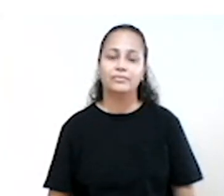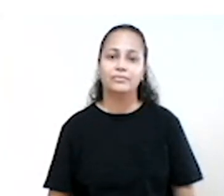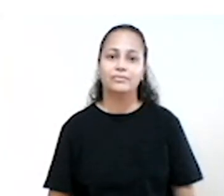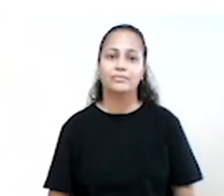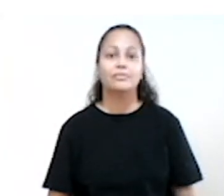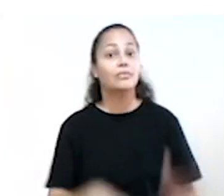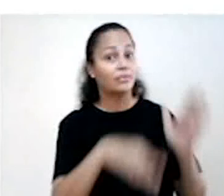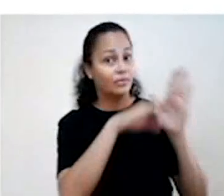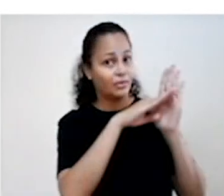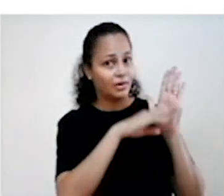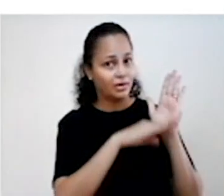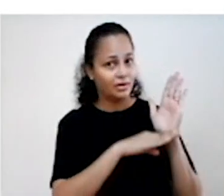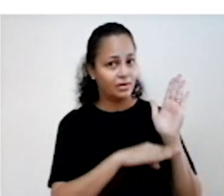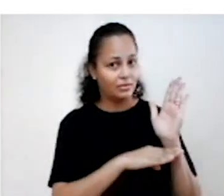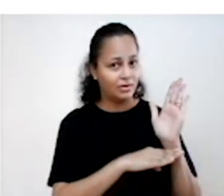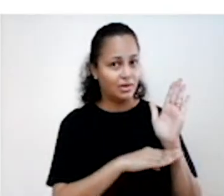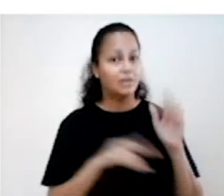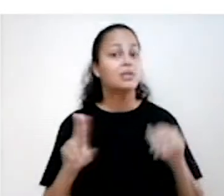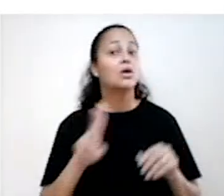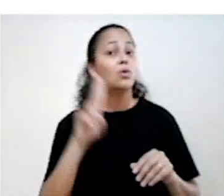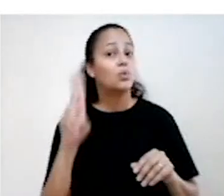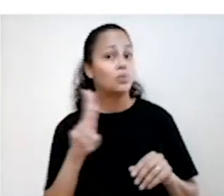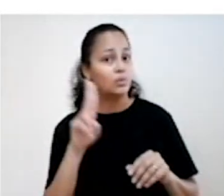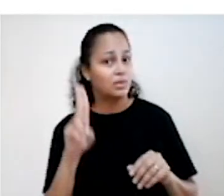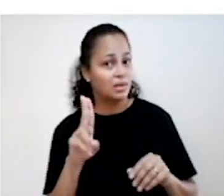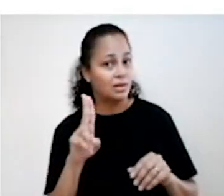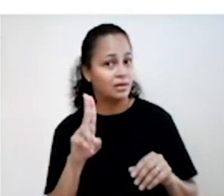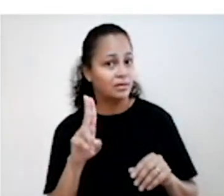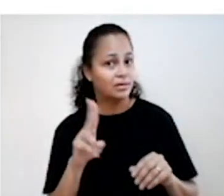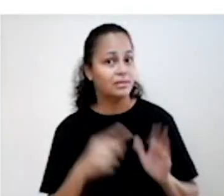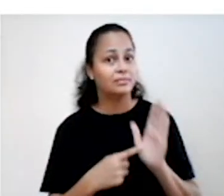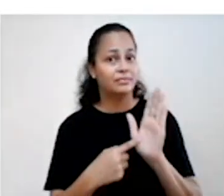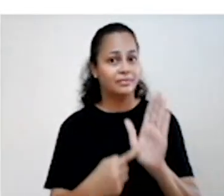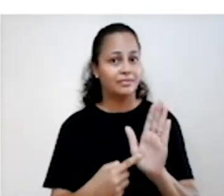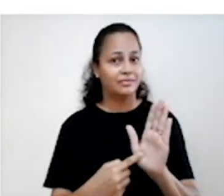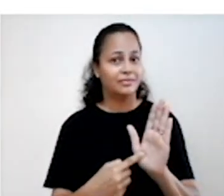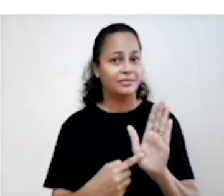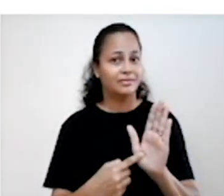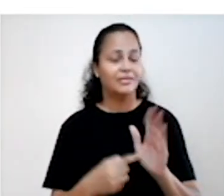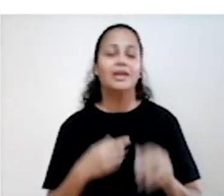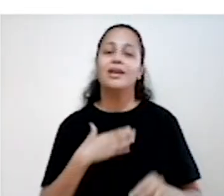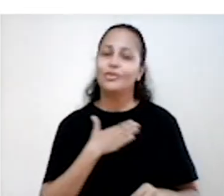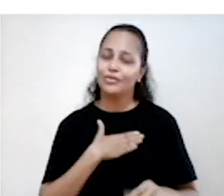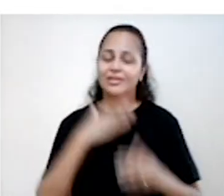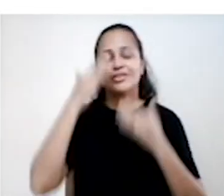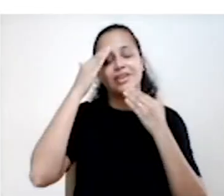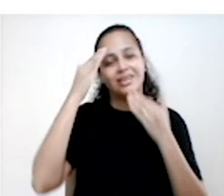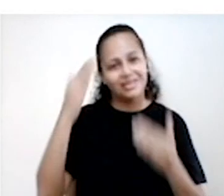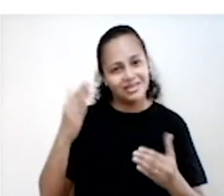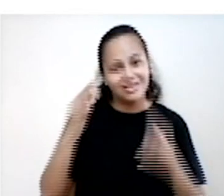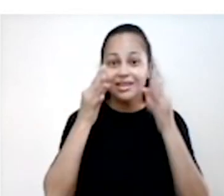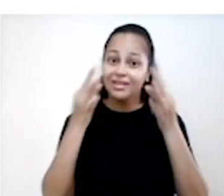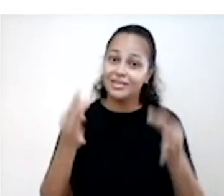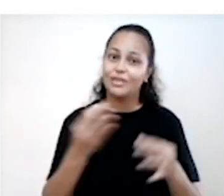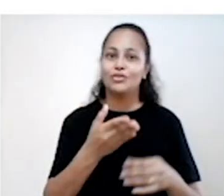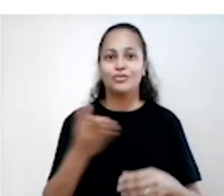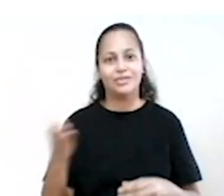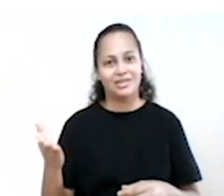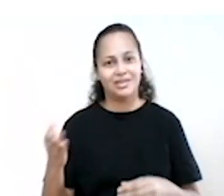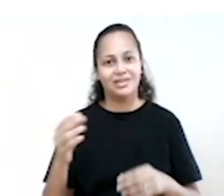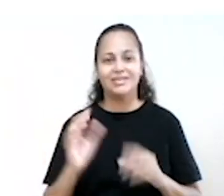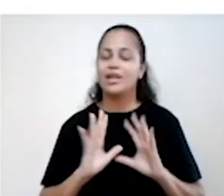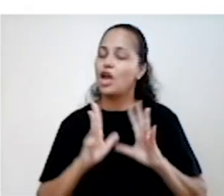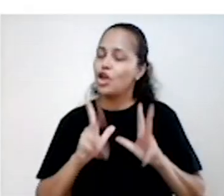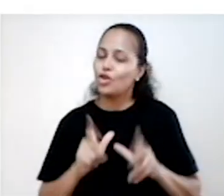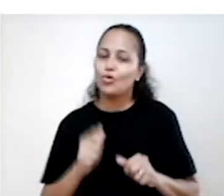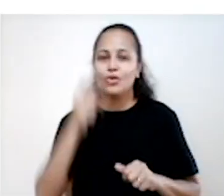Aqui estão algumas referências Utilizadas nessa apresentação E eu gostaria de agradecer a atenção de vocês E